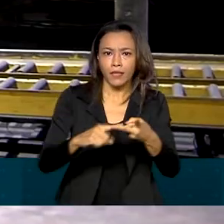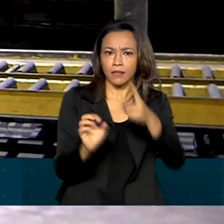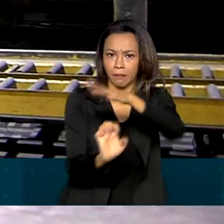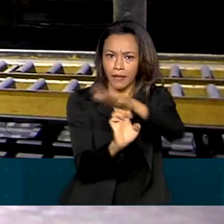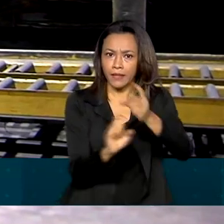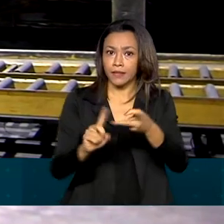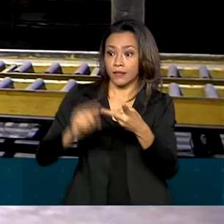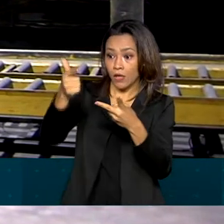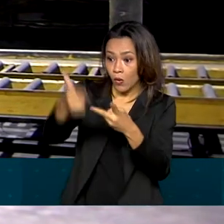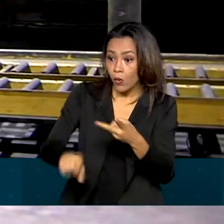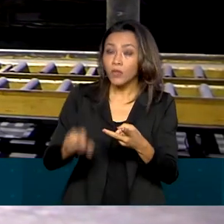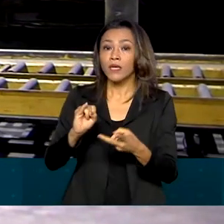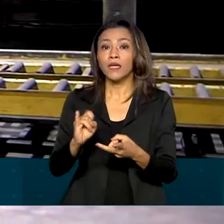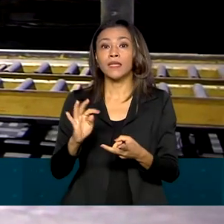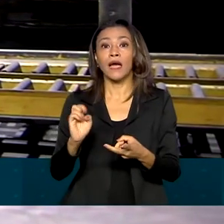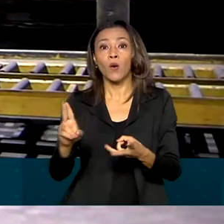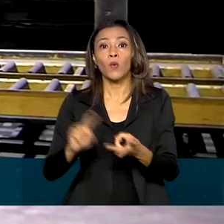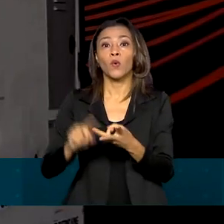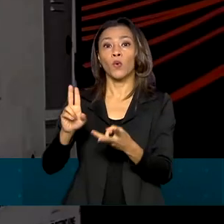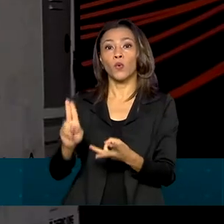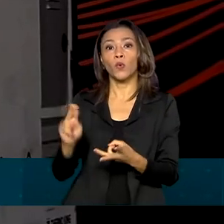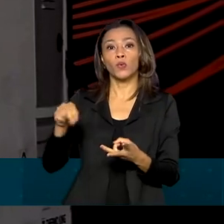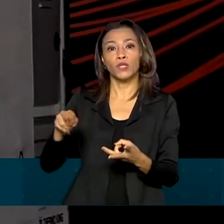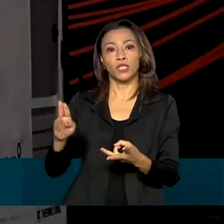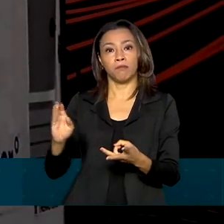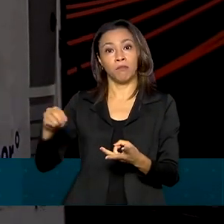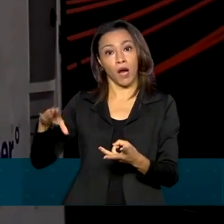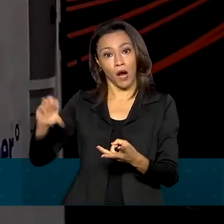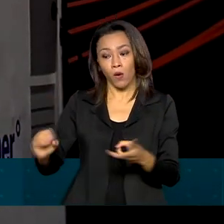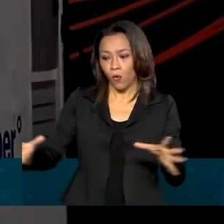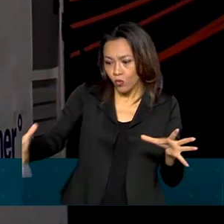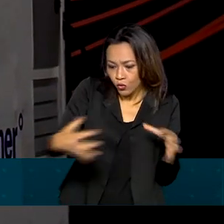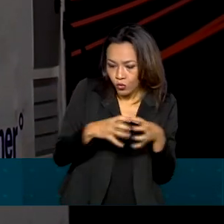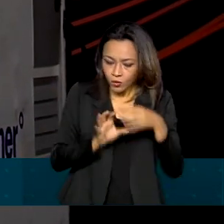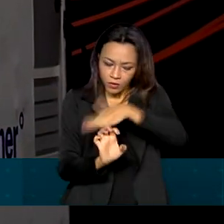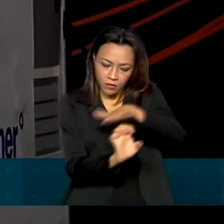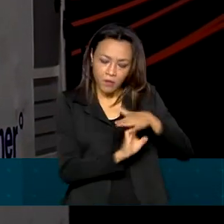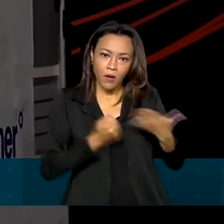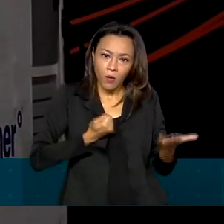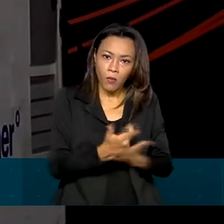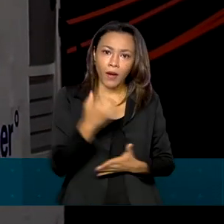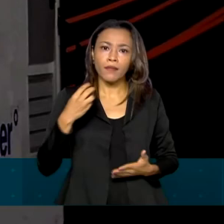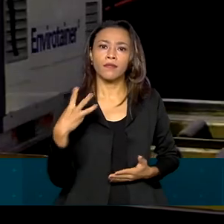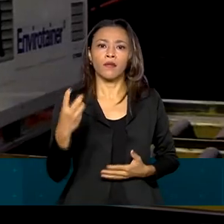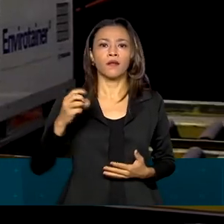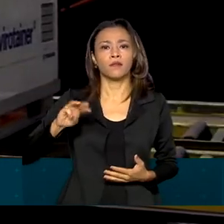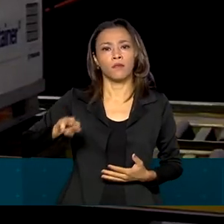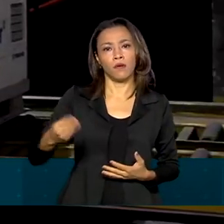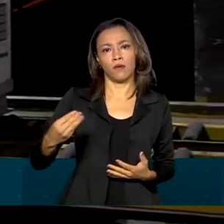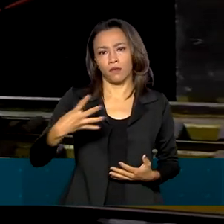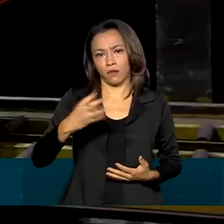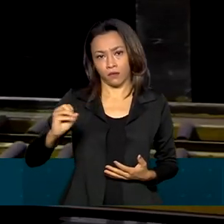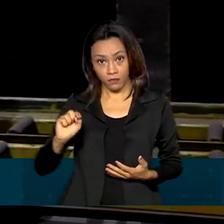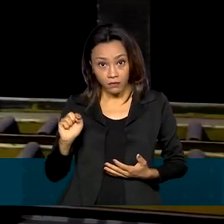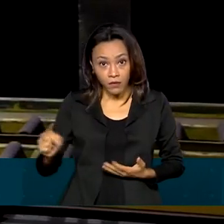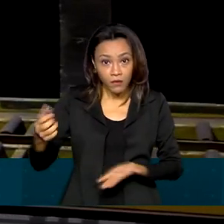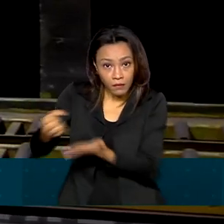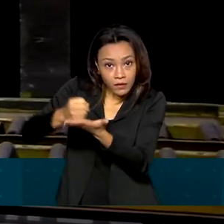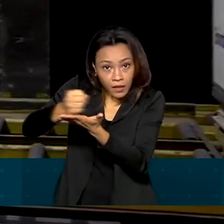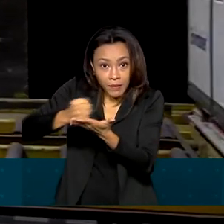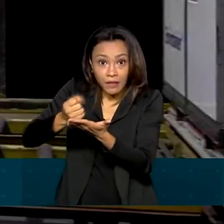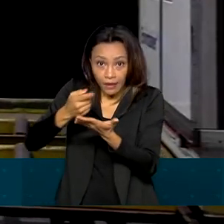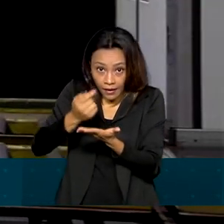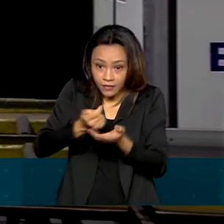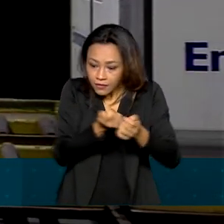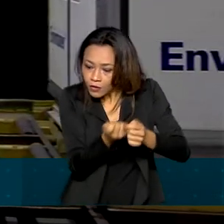Raizen e Itaú Unibanco para a compra de um total de 3,4 milhões de medicamentos que estão sendo doados ao Ministério